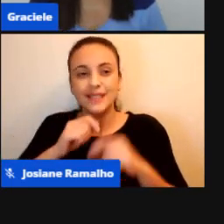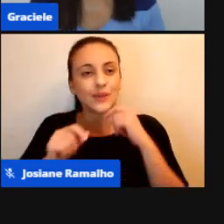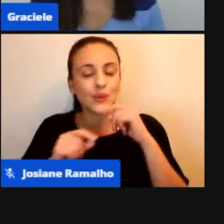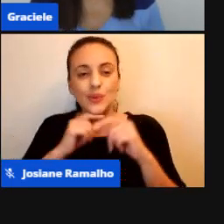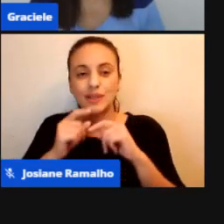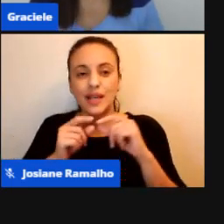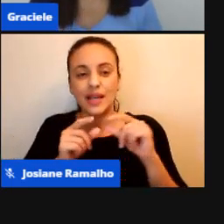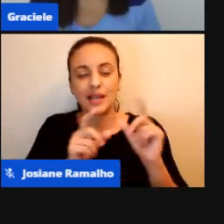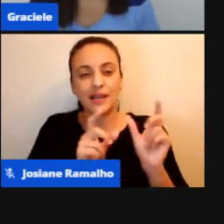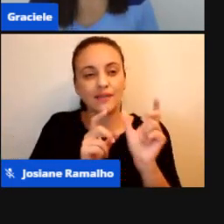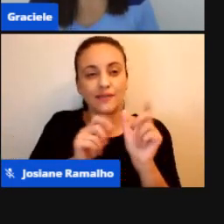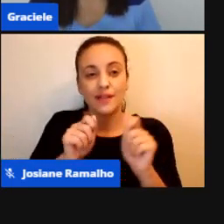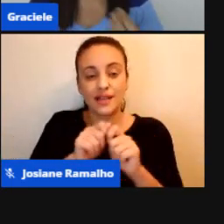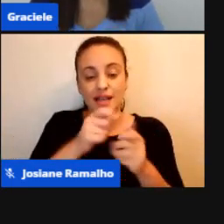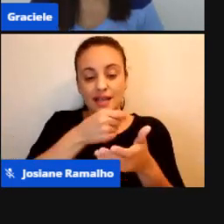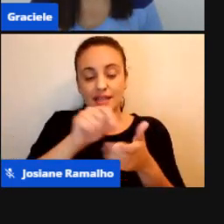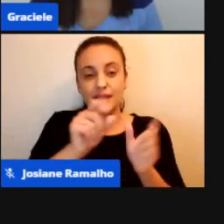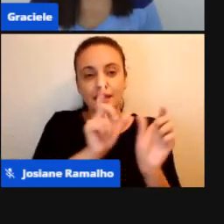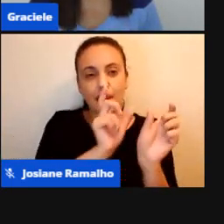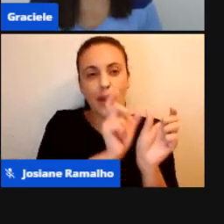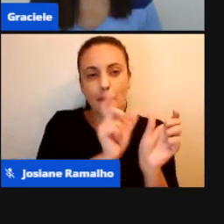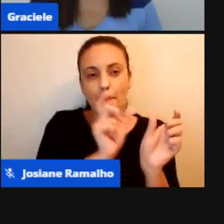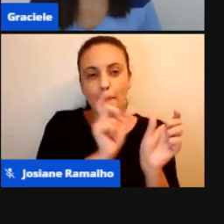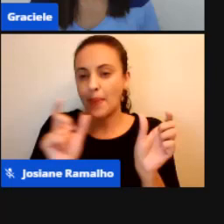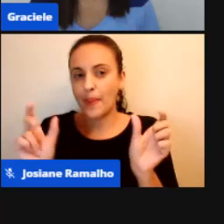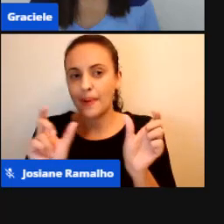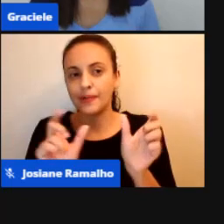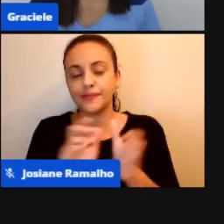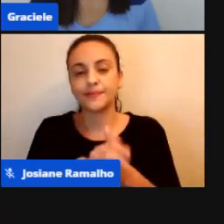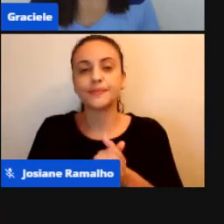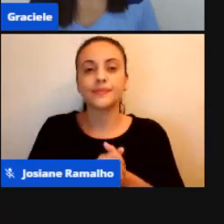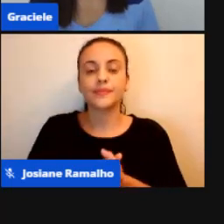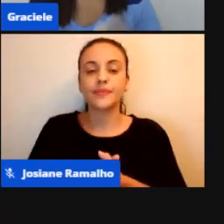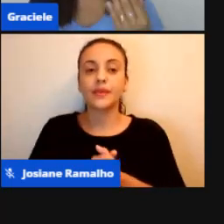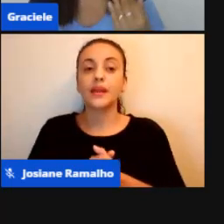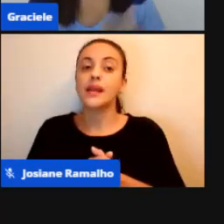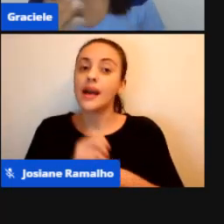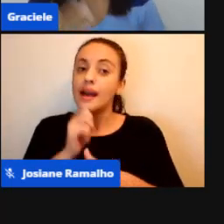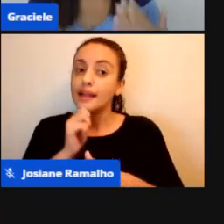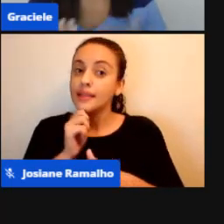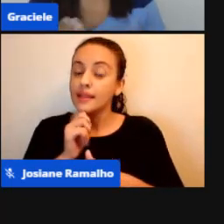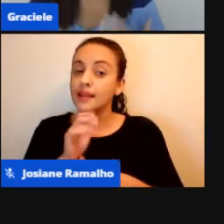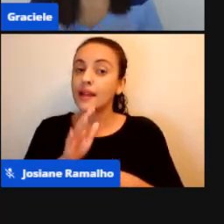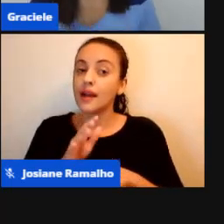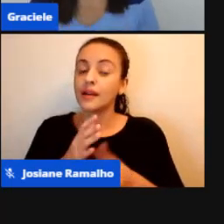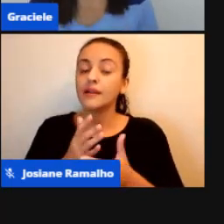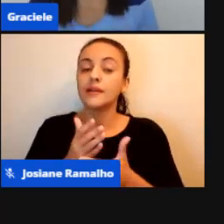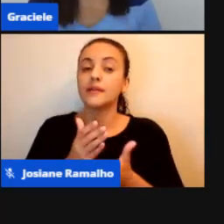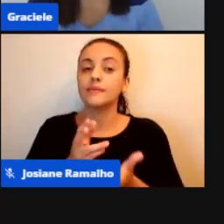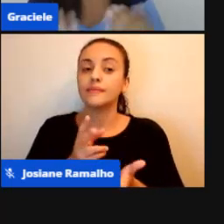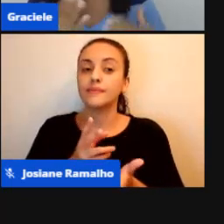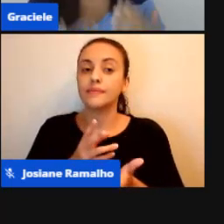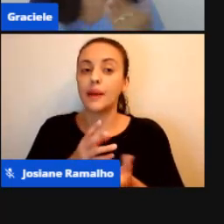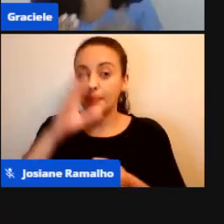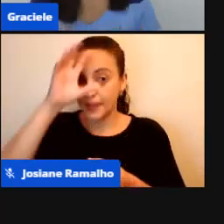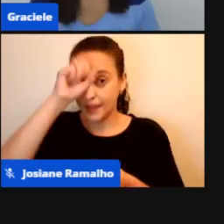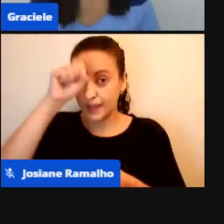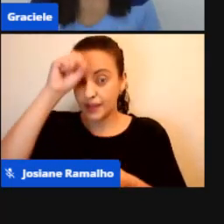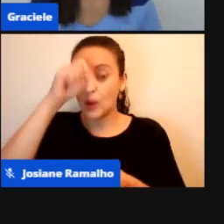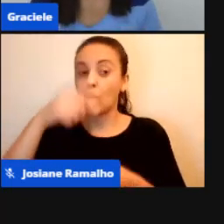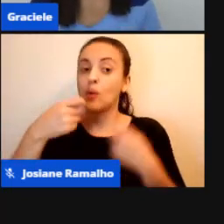processo de leitura dele ainda está em formação. Então, eu vou precisar, com este aluno,